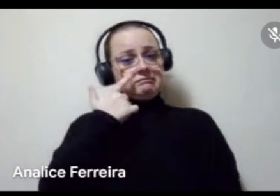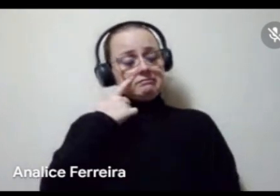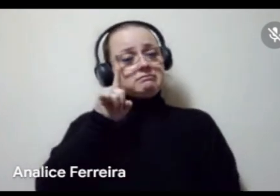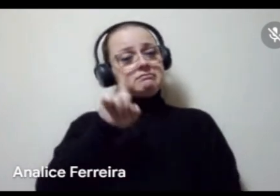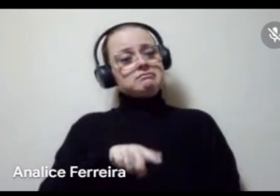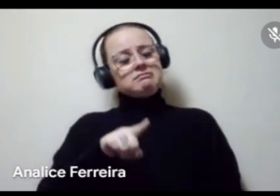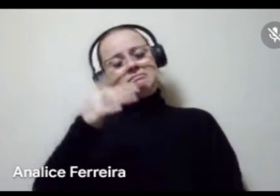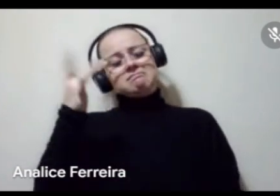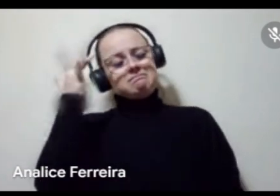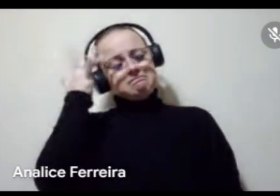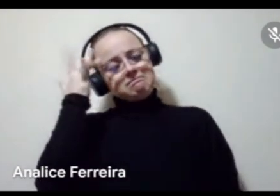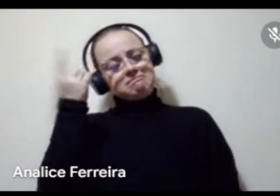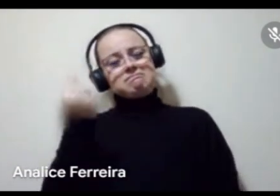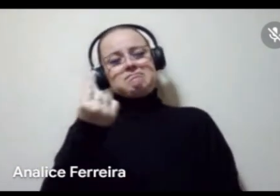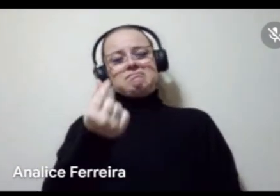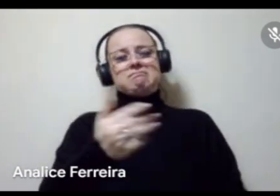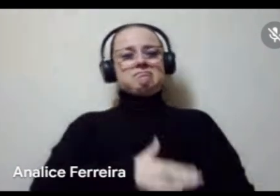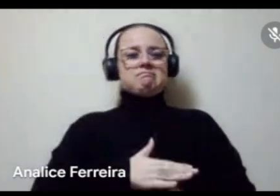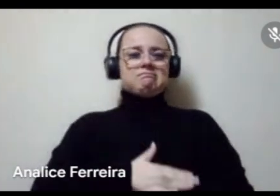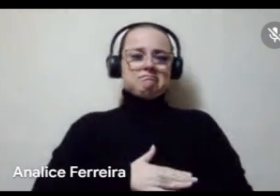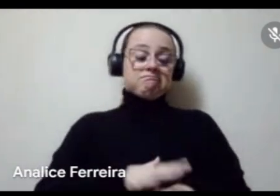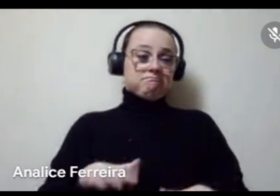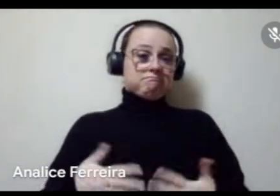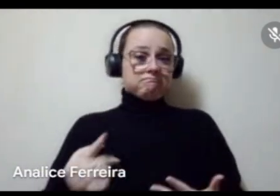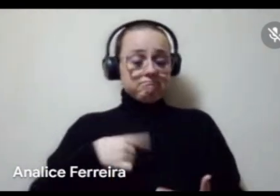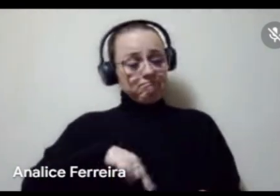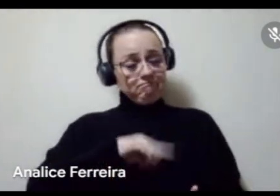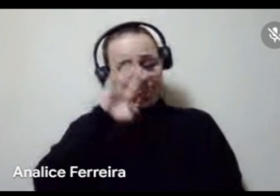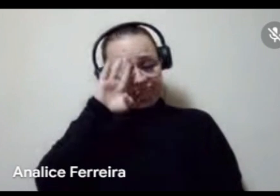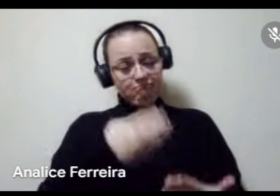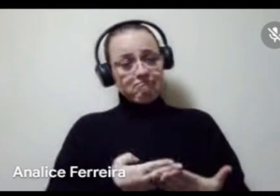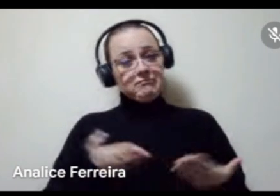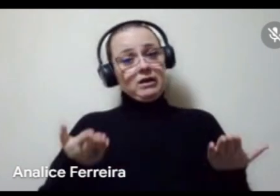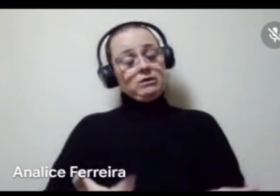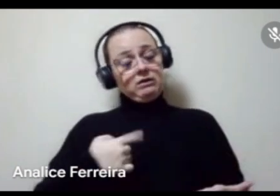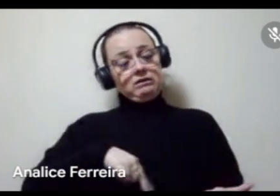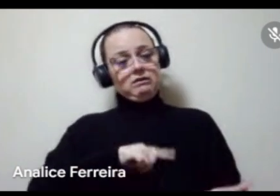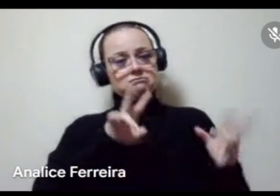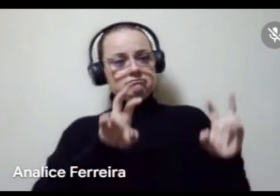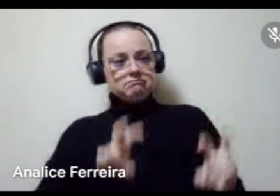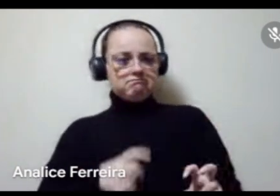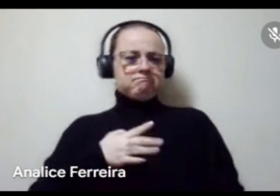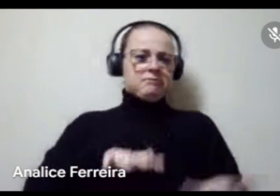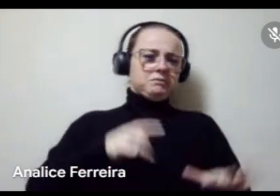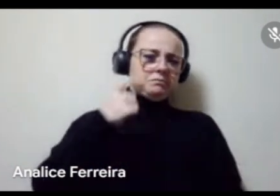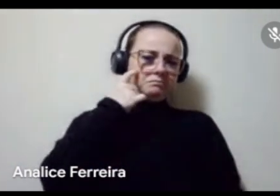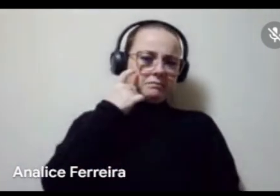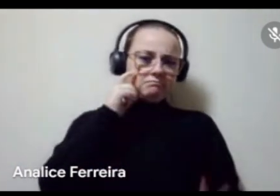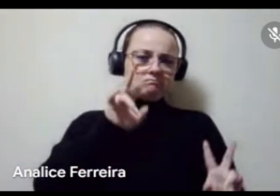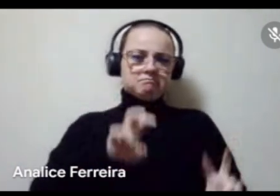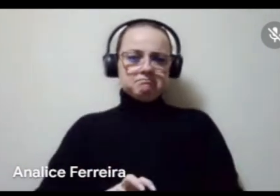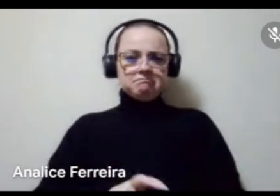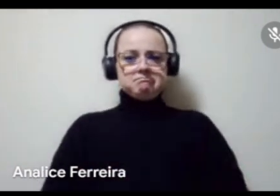amadurecida de algum tempo, né, e acredito que agora um ponto que nós devemos pensar sobre maneira é que